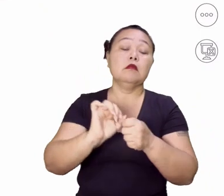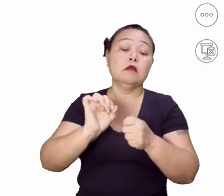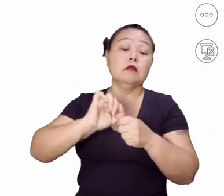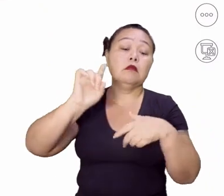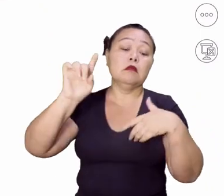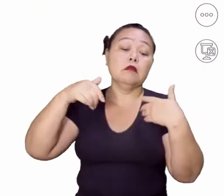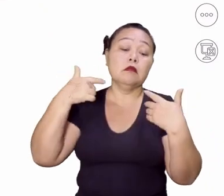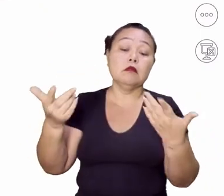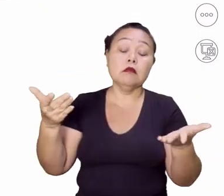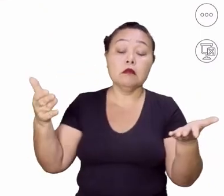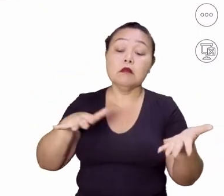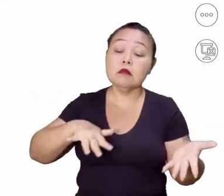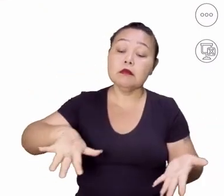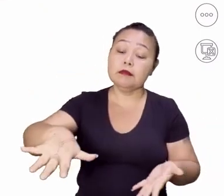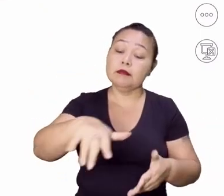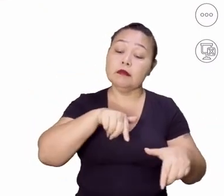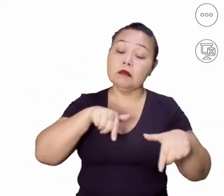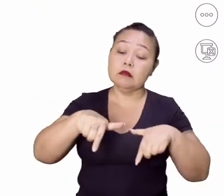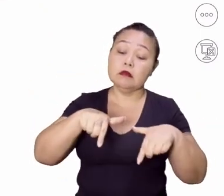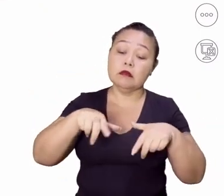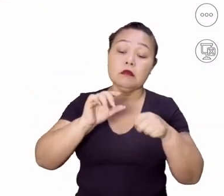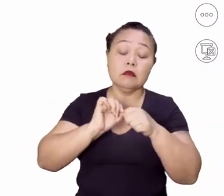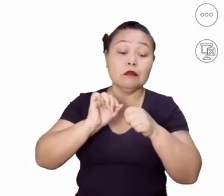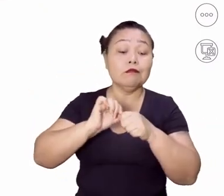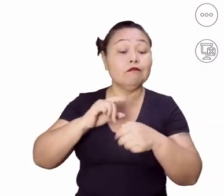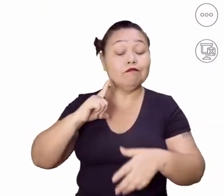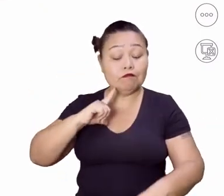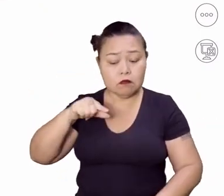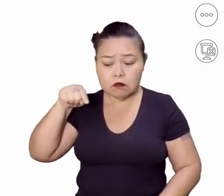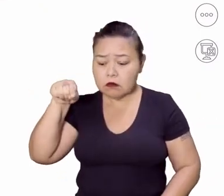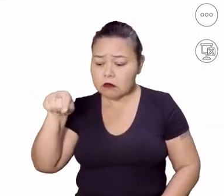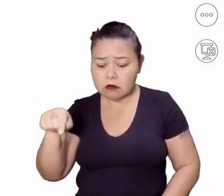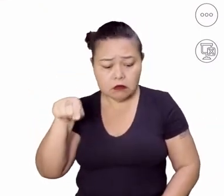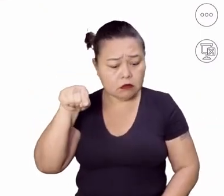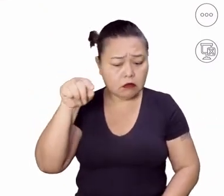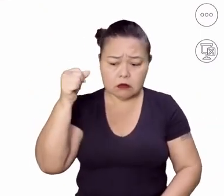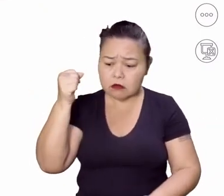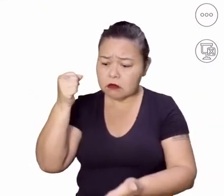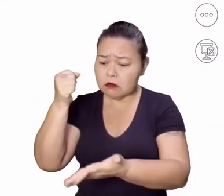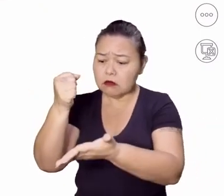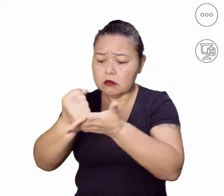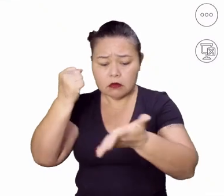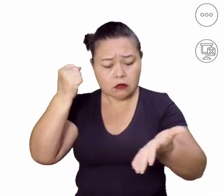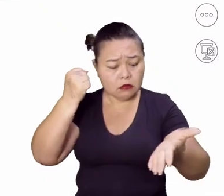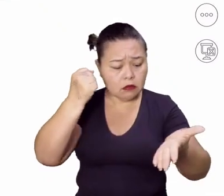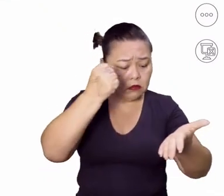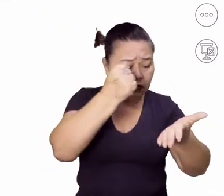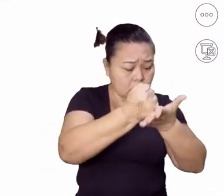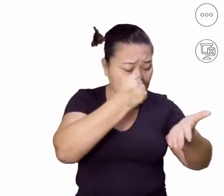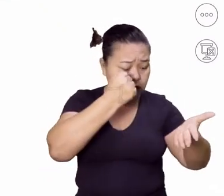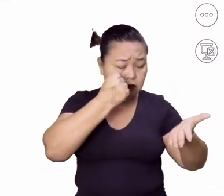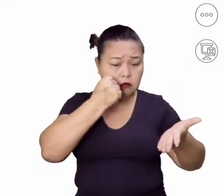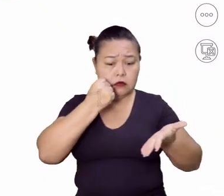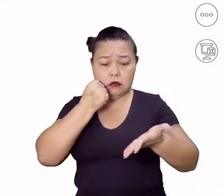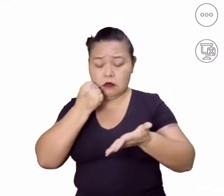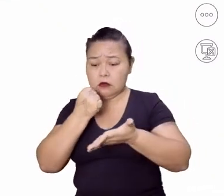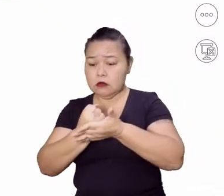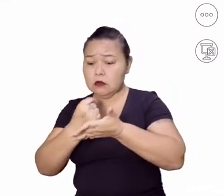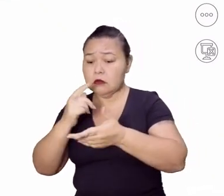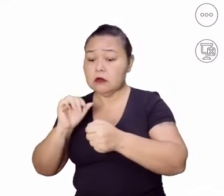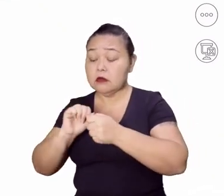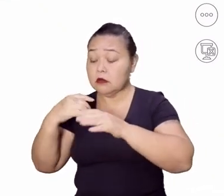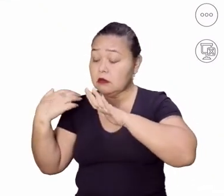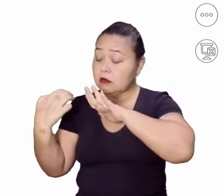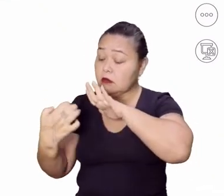nesse mundo do trabalho hoje, o mercado de trabalho está marcado por essa tal da indústria 4.0.